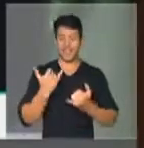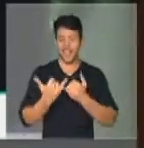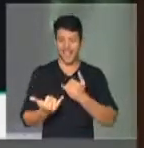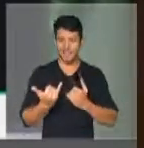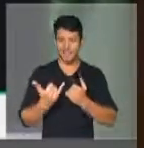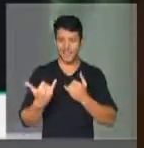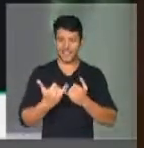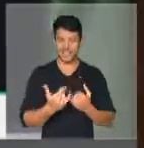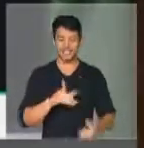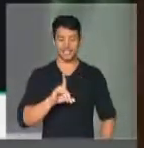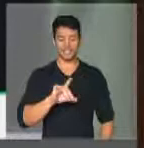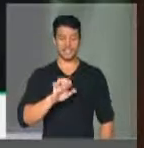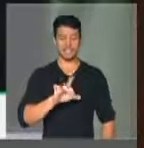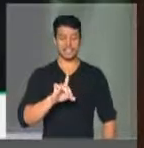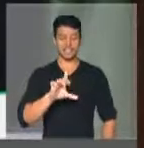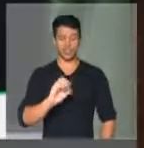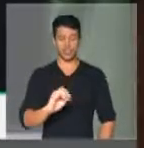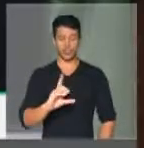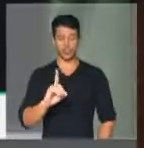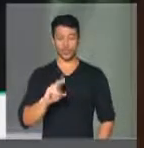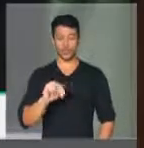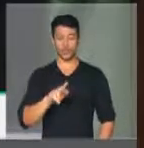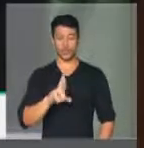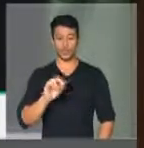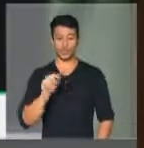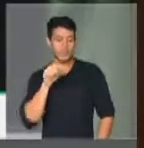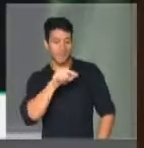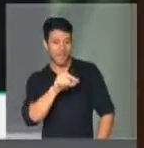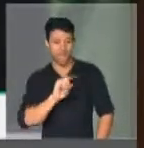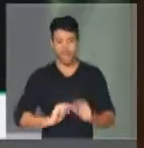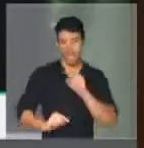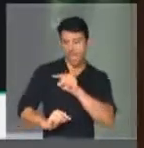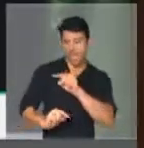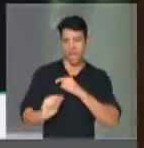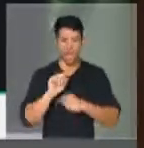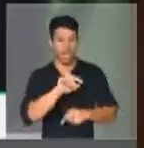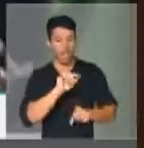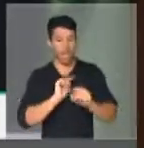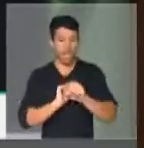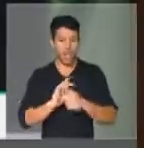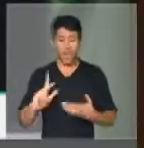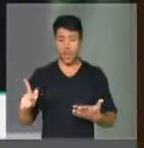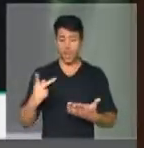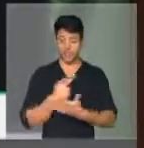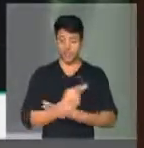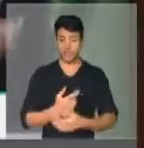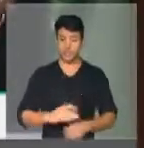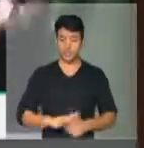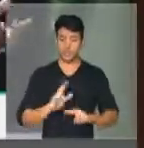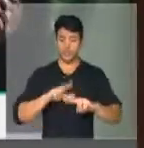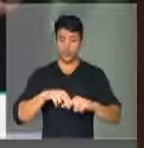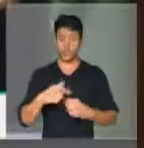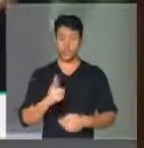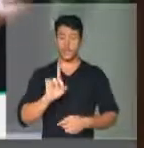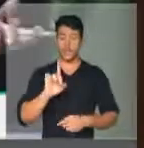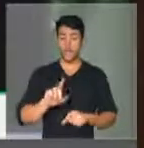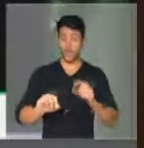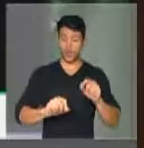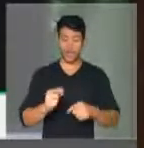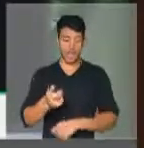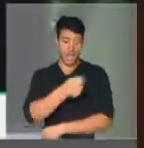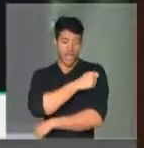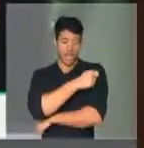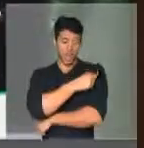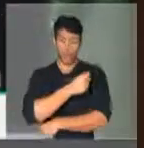dedo duro que vão transformar os nossos alunos e alunas nas escolas para vigiarem,